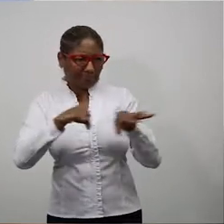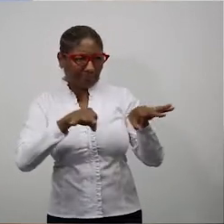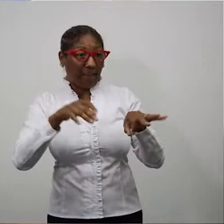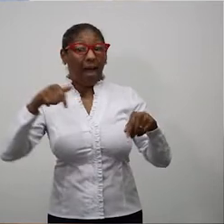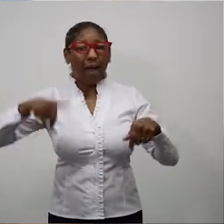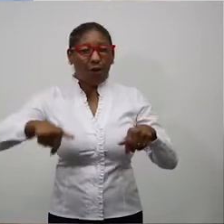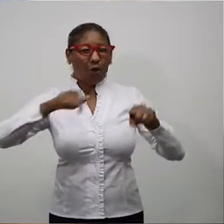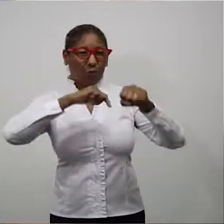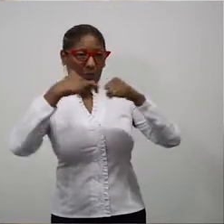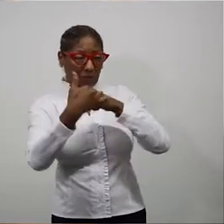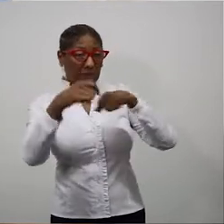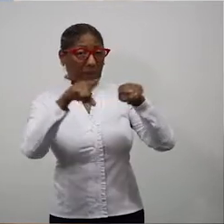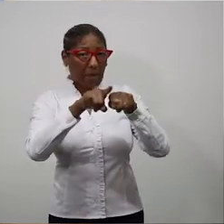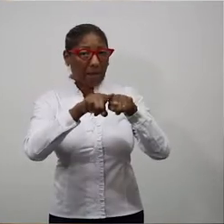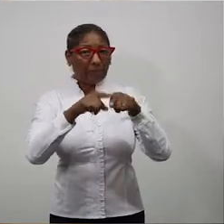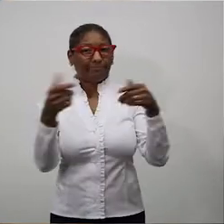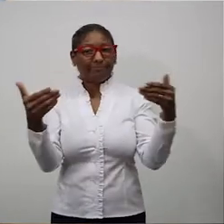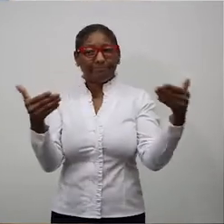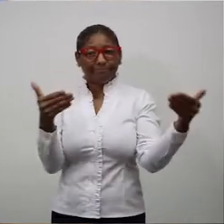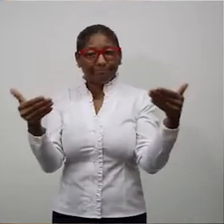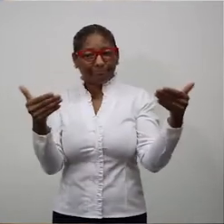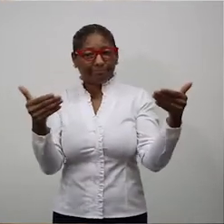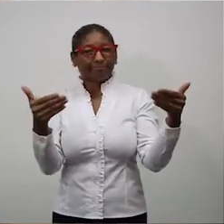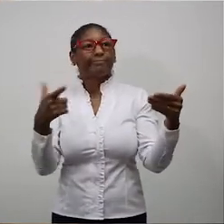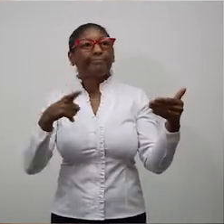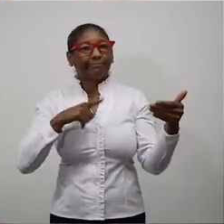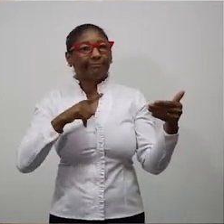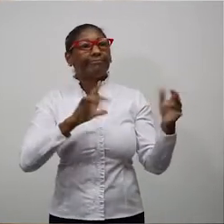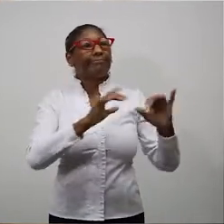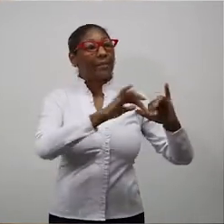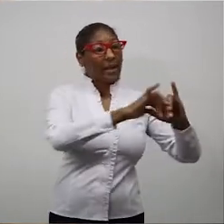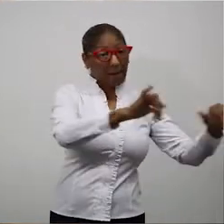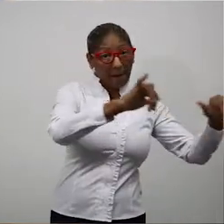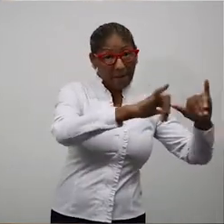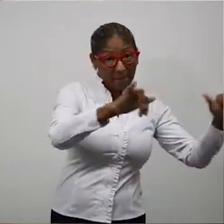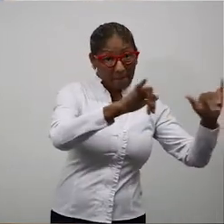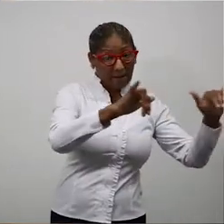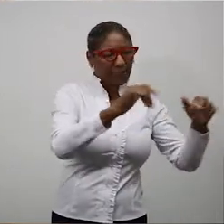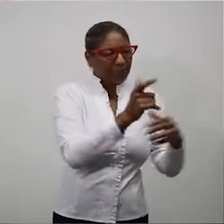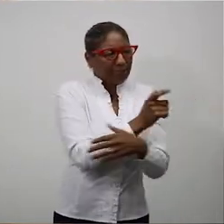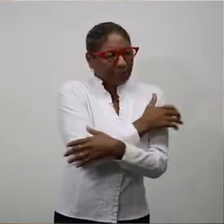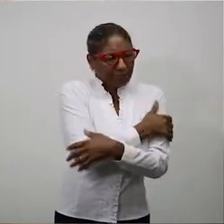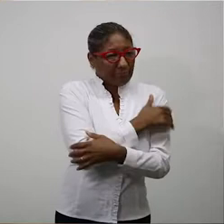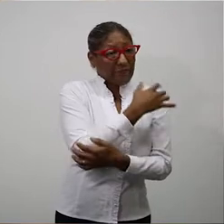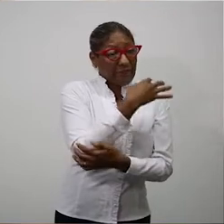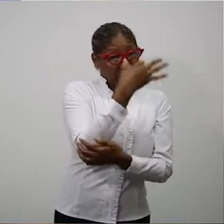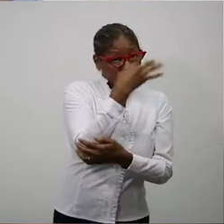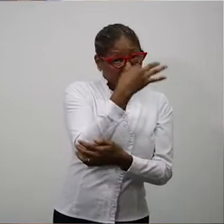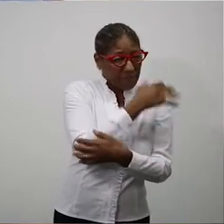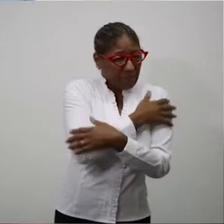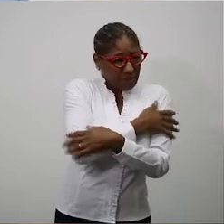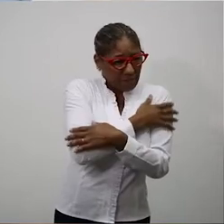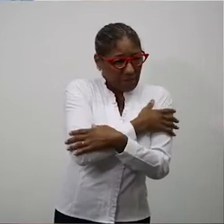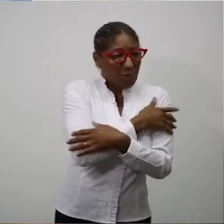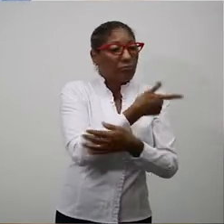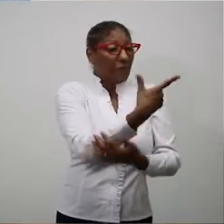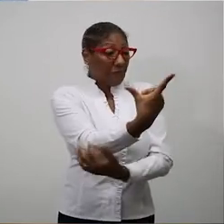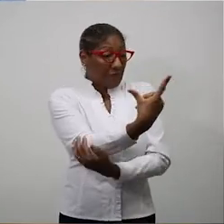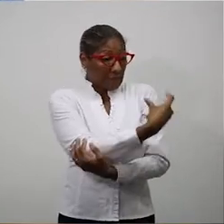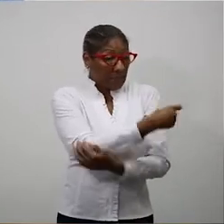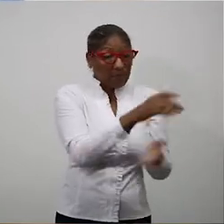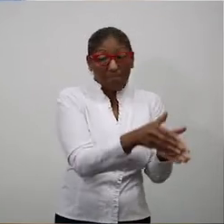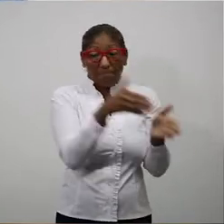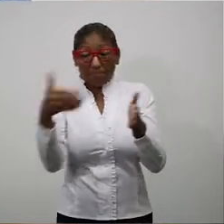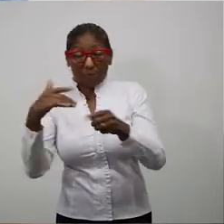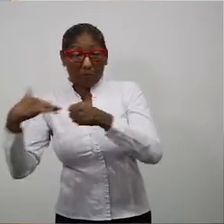do coronavírus. E, paralelamente, se faz a aquisição para, quando chegar a campanha da influenza, tenhamos a estrutura